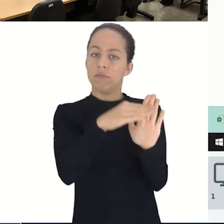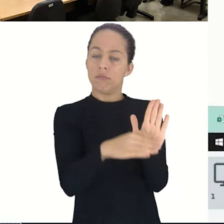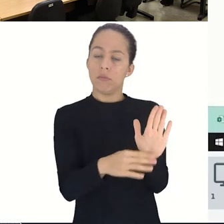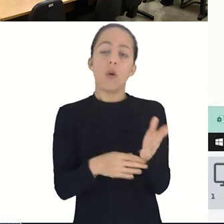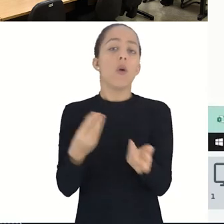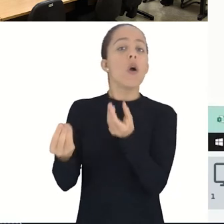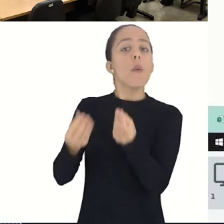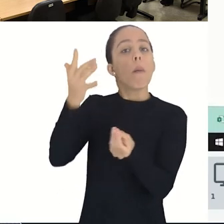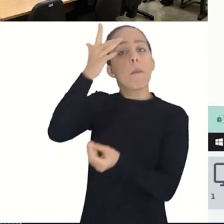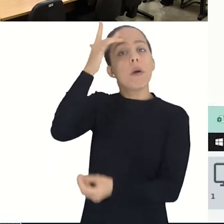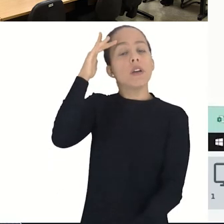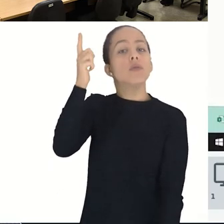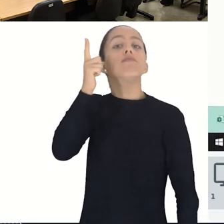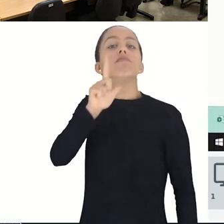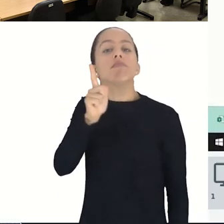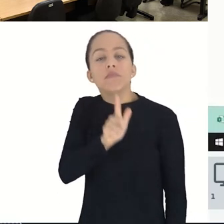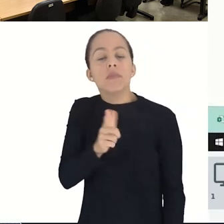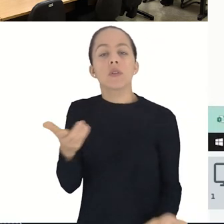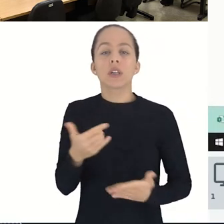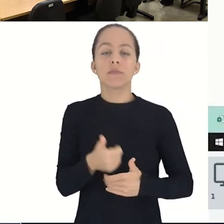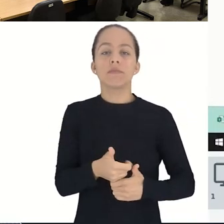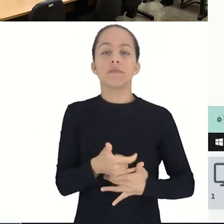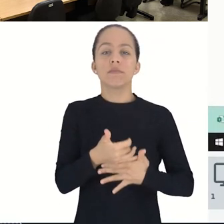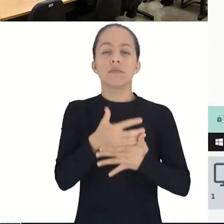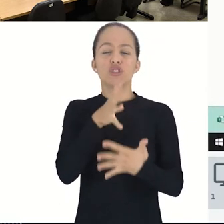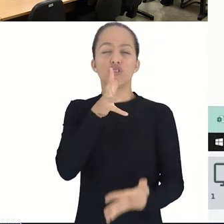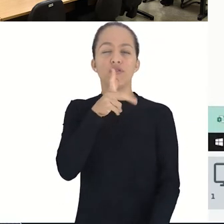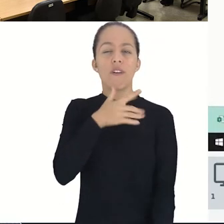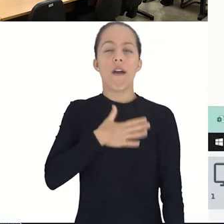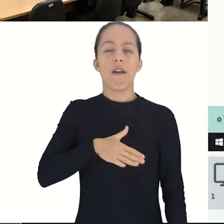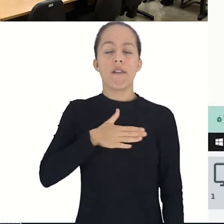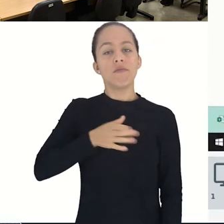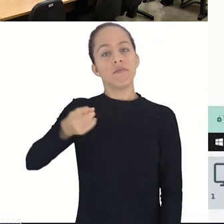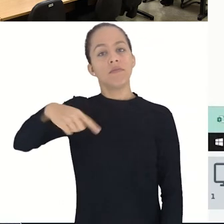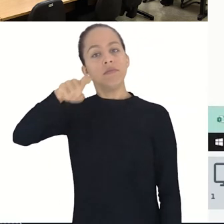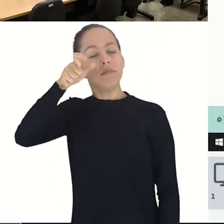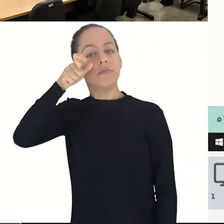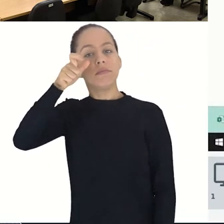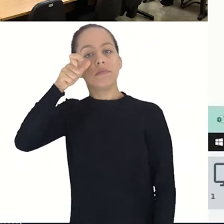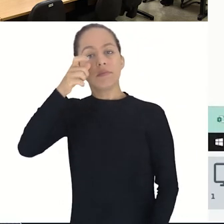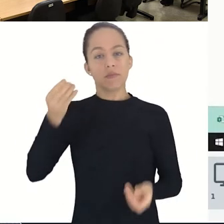Então, eu vou passar bem devagar para todo mundo poder identificar a própria posição.